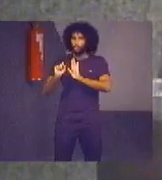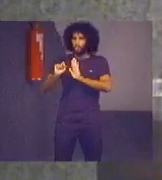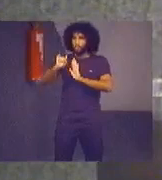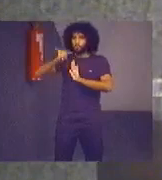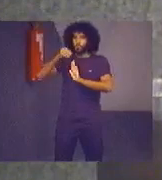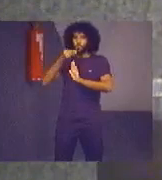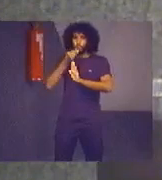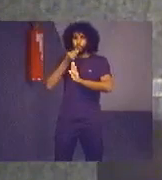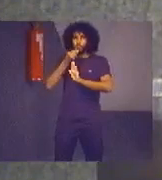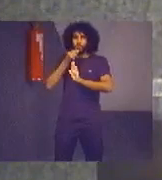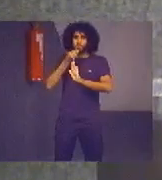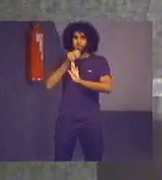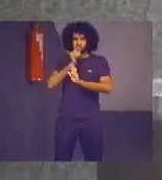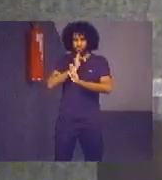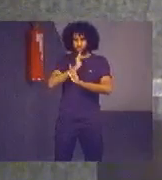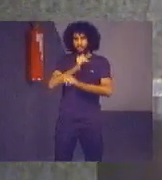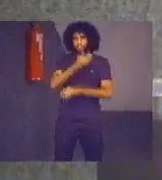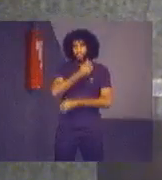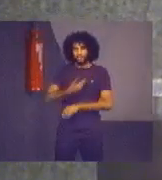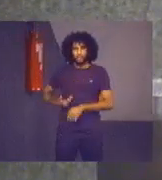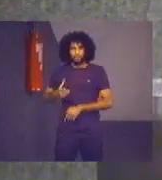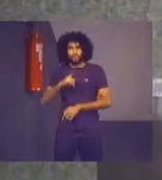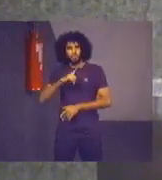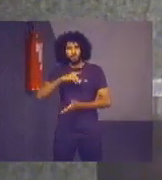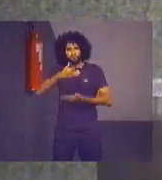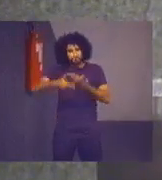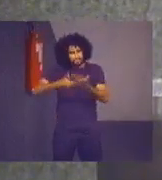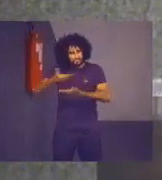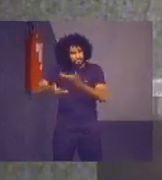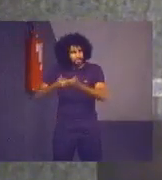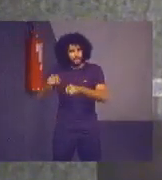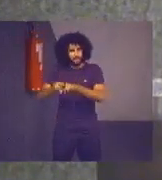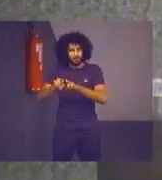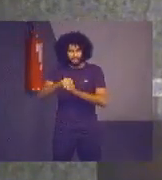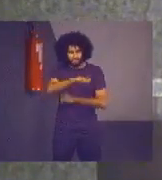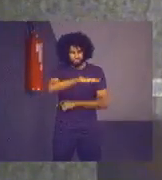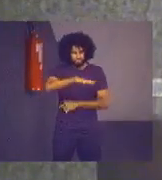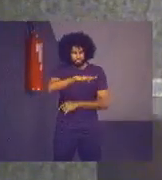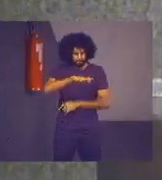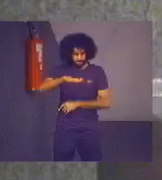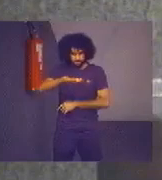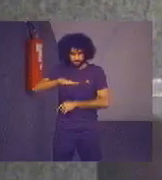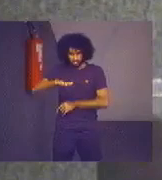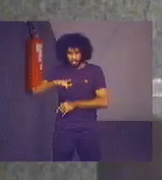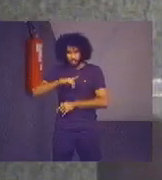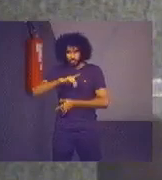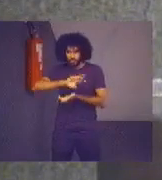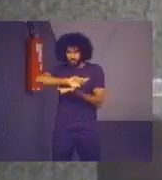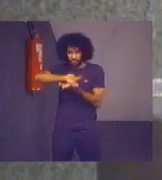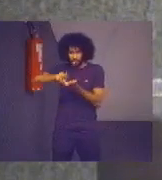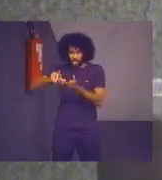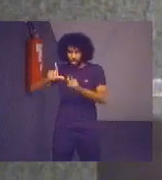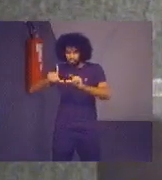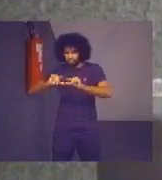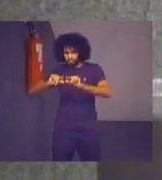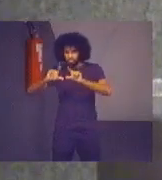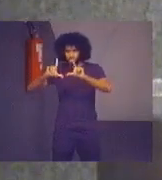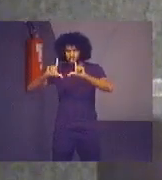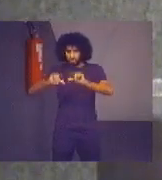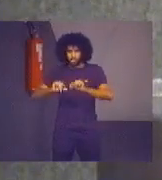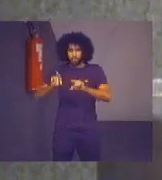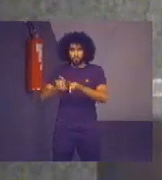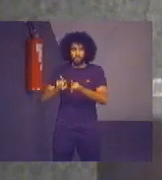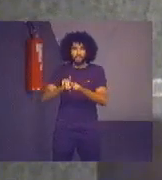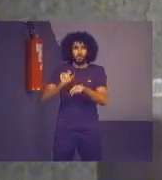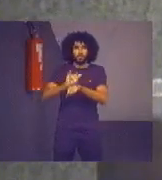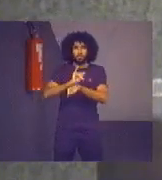demandar dos governos uma atuação integrada, intersetorial, multinível e uma estratégia de longo prazo para